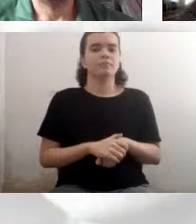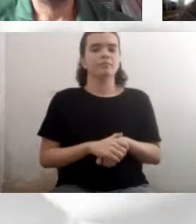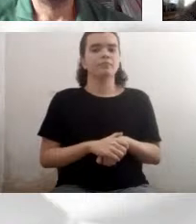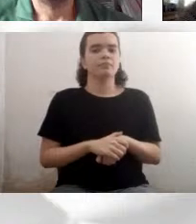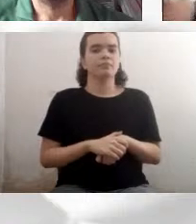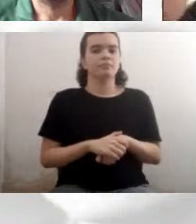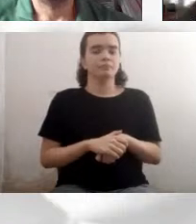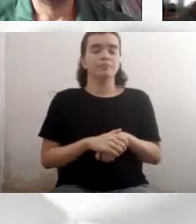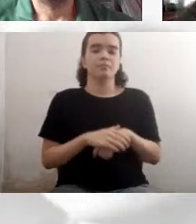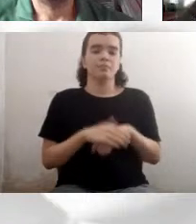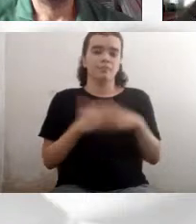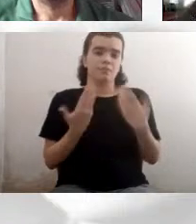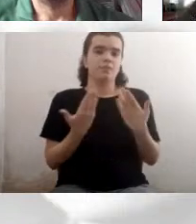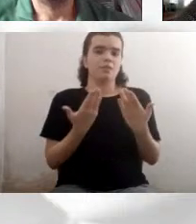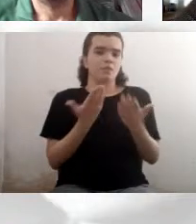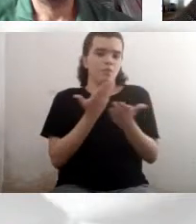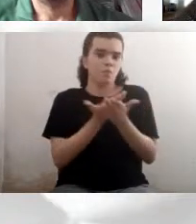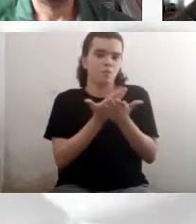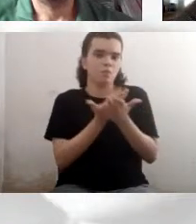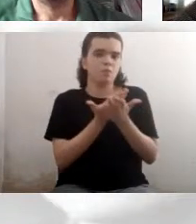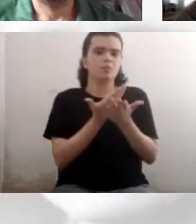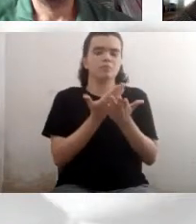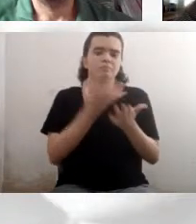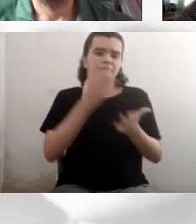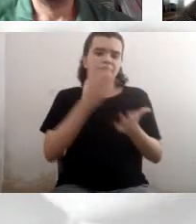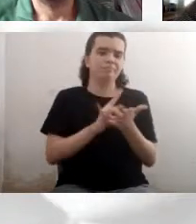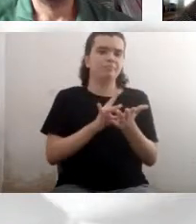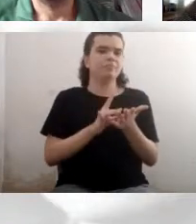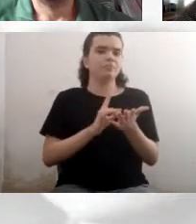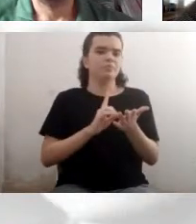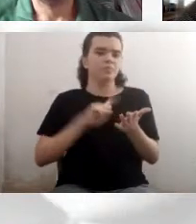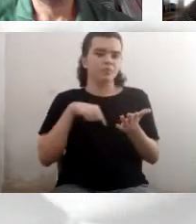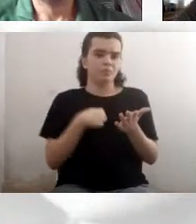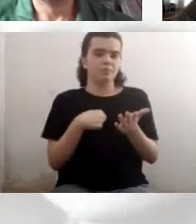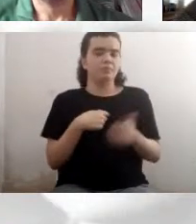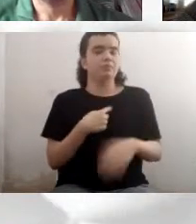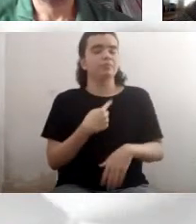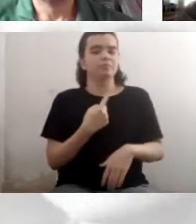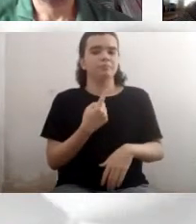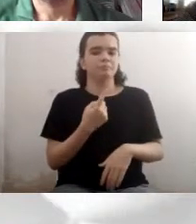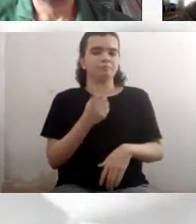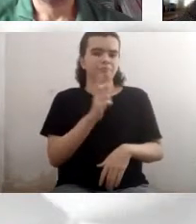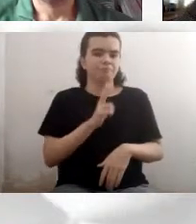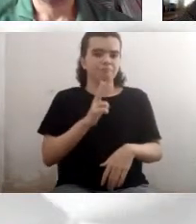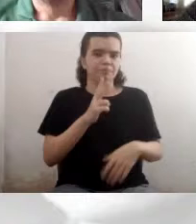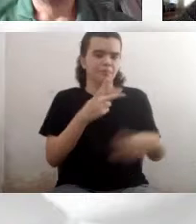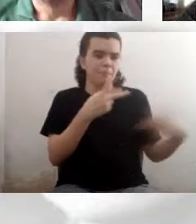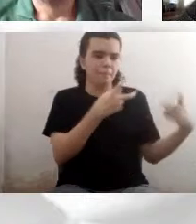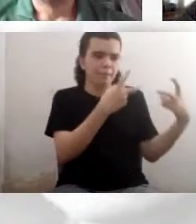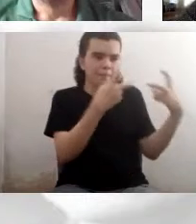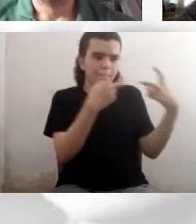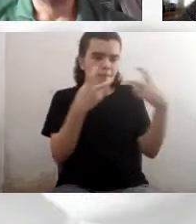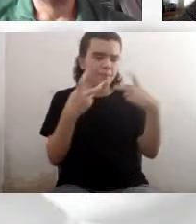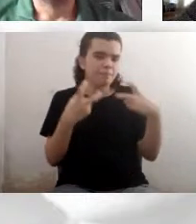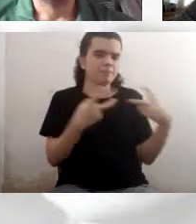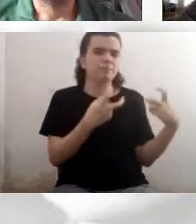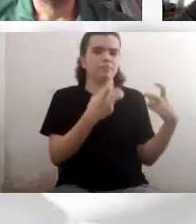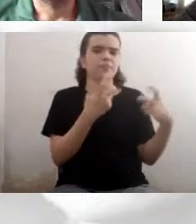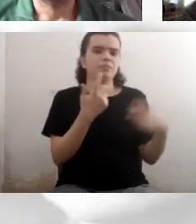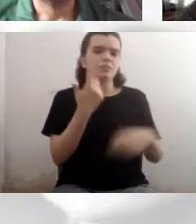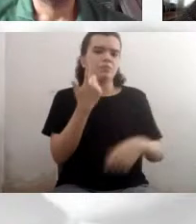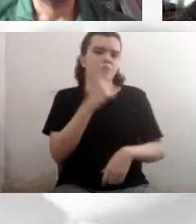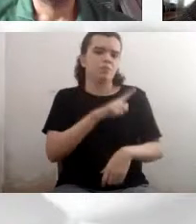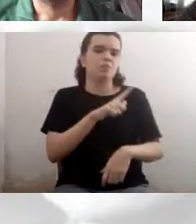espectroscopia, de novo a Bia vai falar mais em detalhe sobre isso, provavelmente, mas a gente usa a espectroscopia para